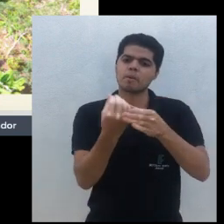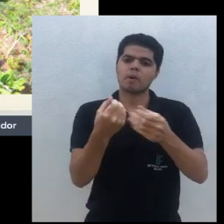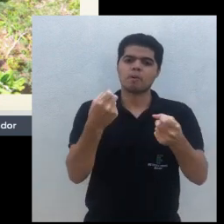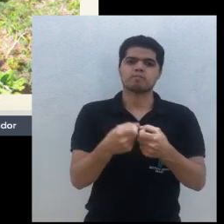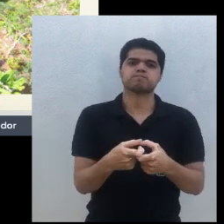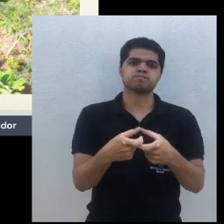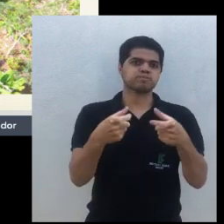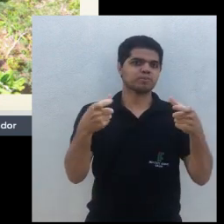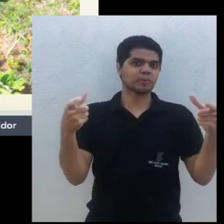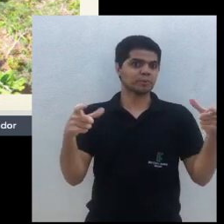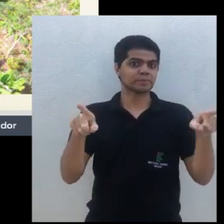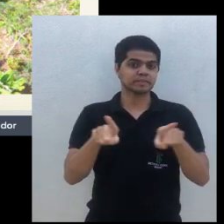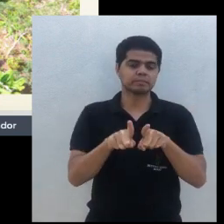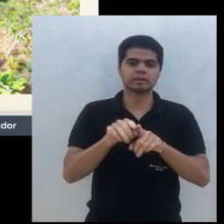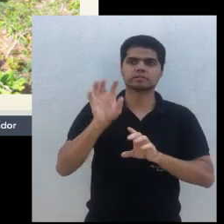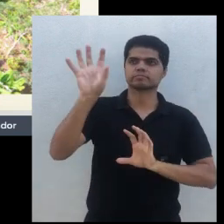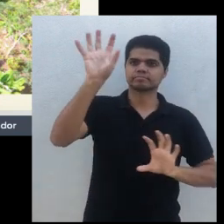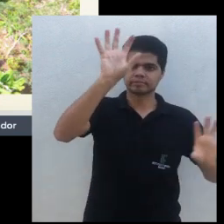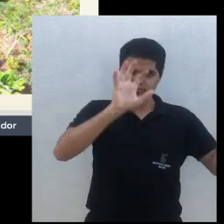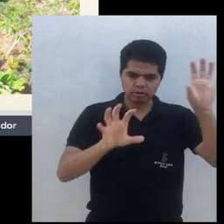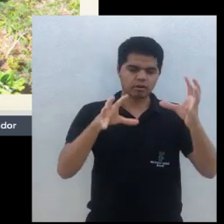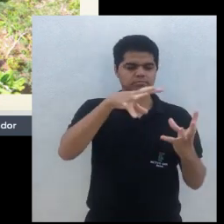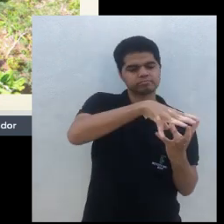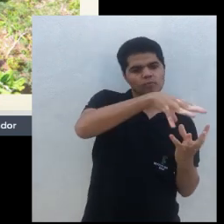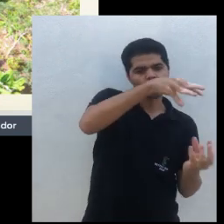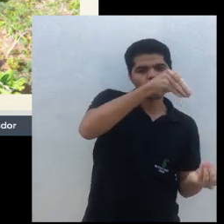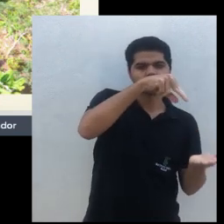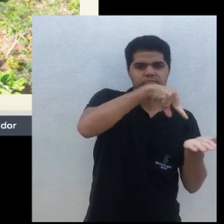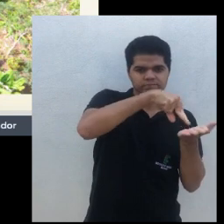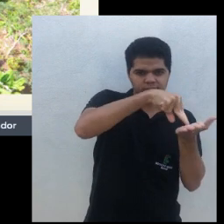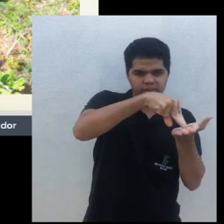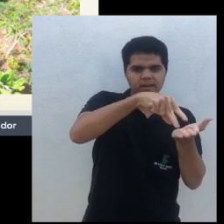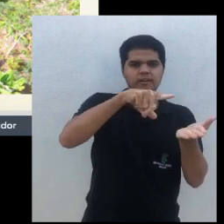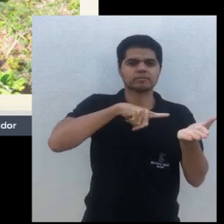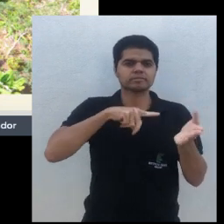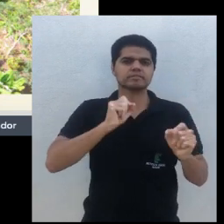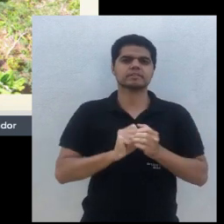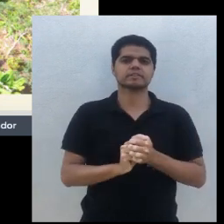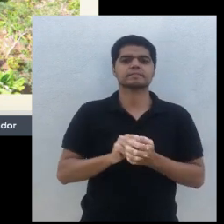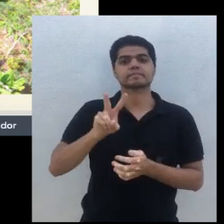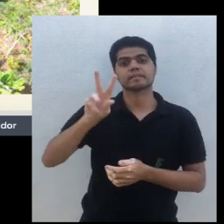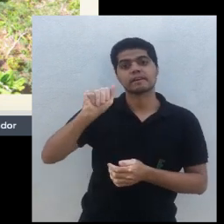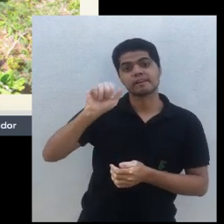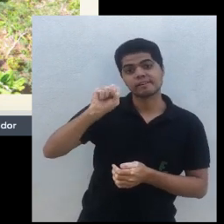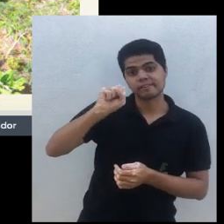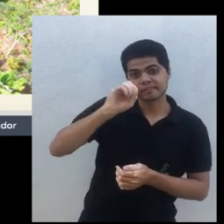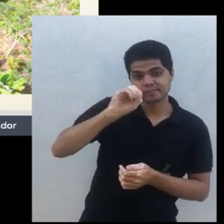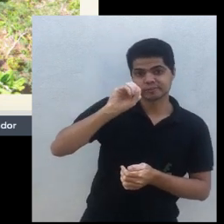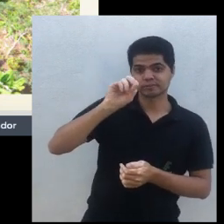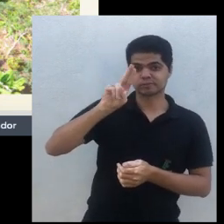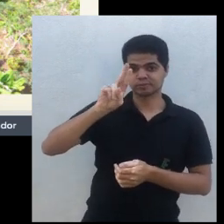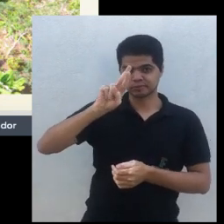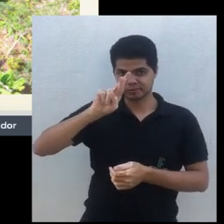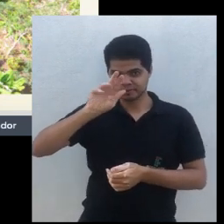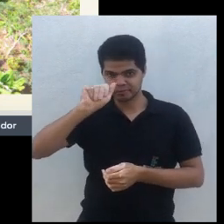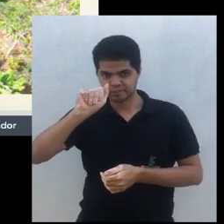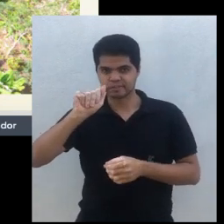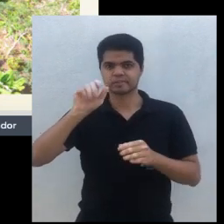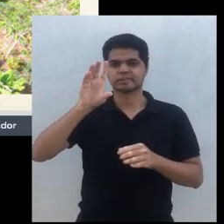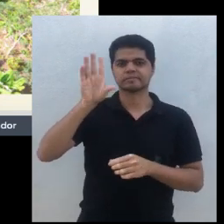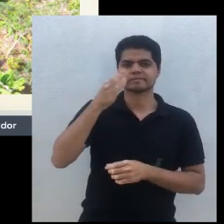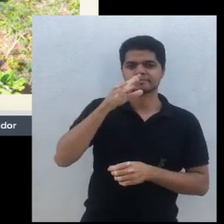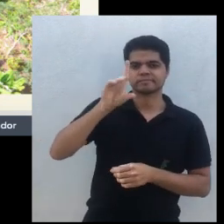pouco. Então, quem está na região do cacau, que sabe que a questão da vassoura é de bruxa, então a gente sabe